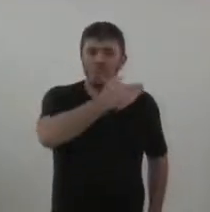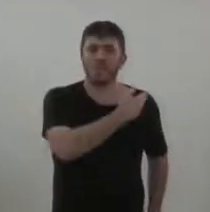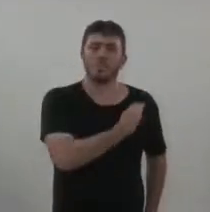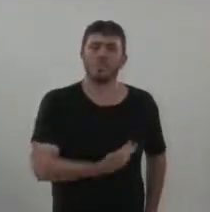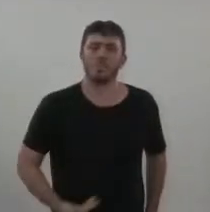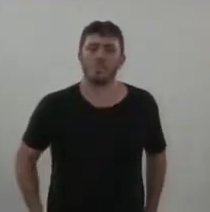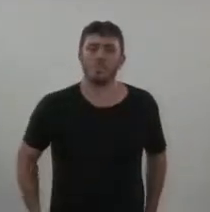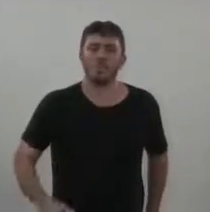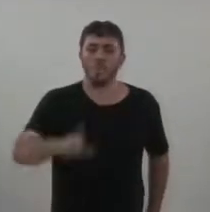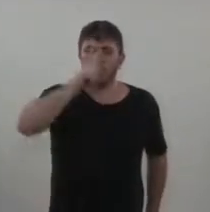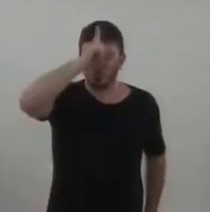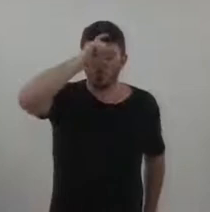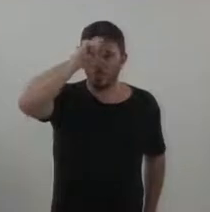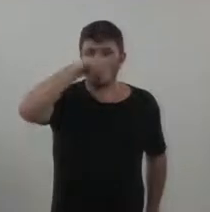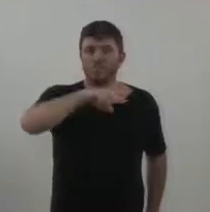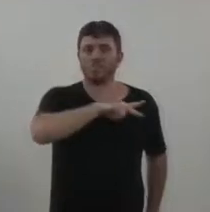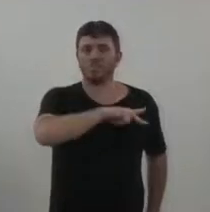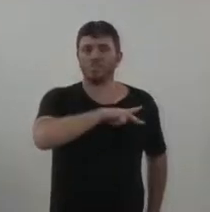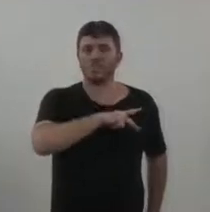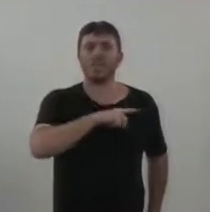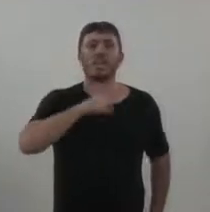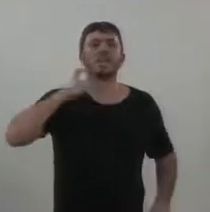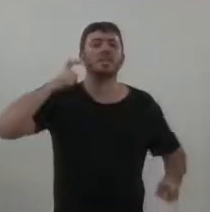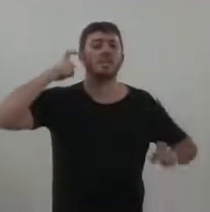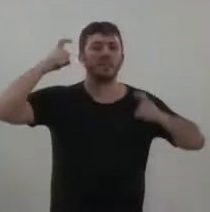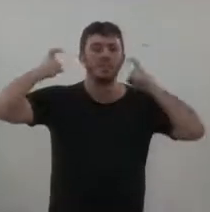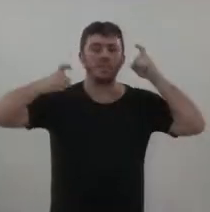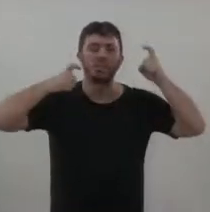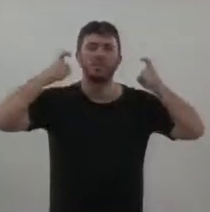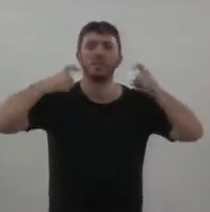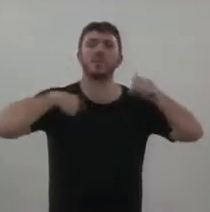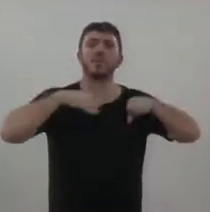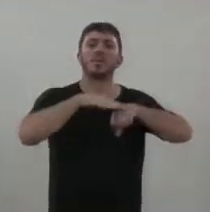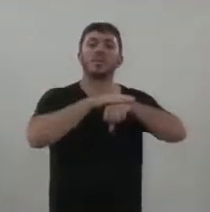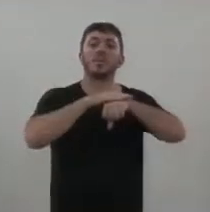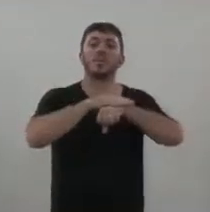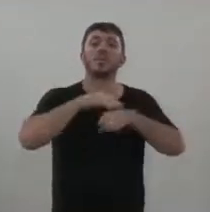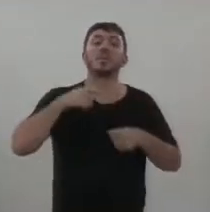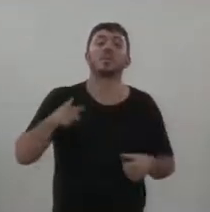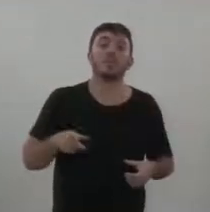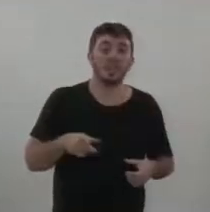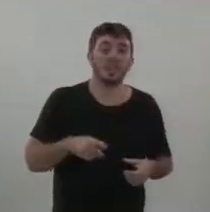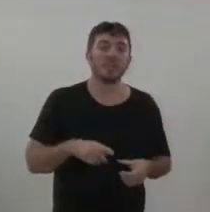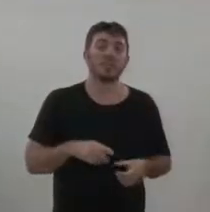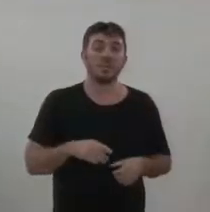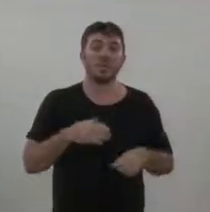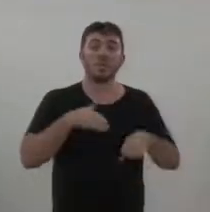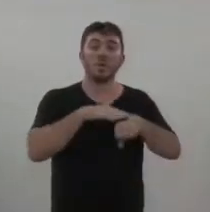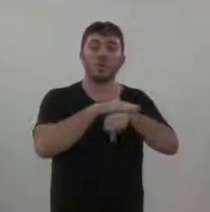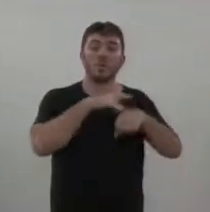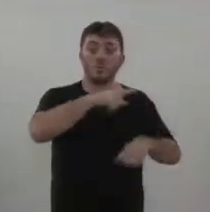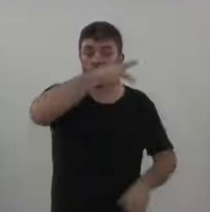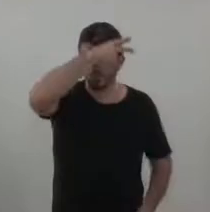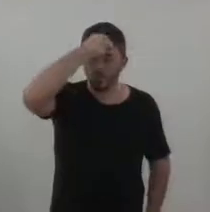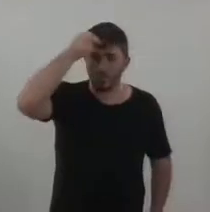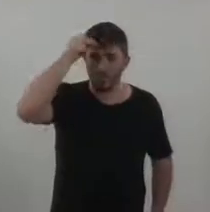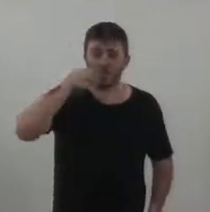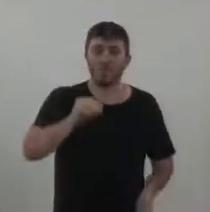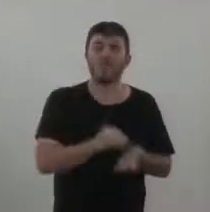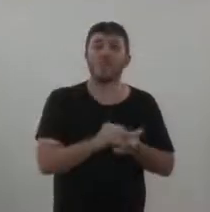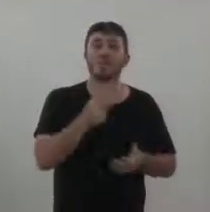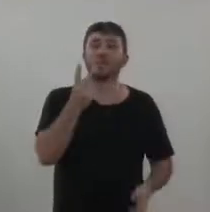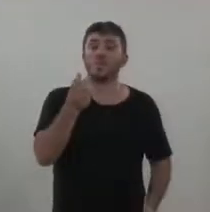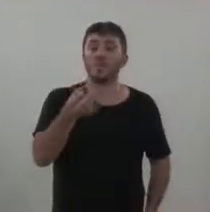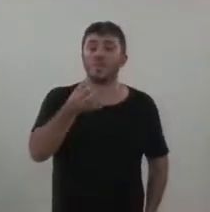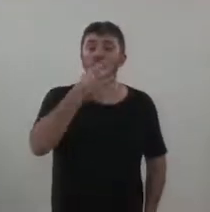preocupante, acabei de falar com a provedora, não estão achando dois remédios, que na verdade é quando servem para